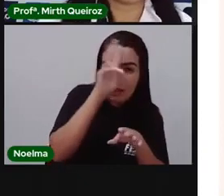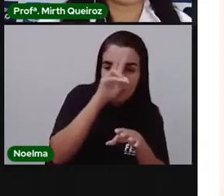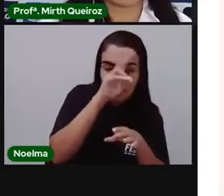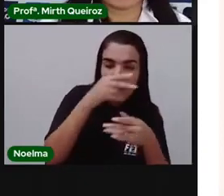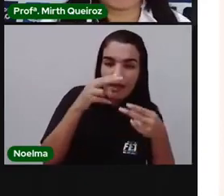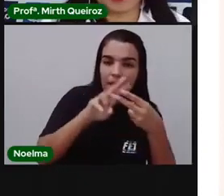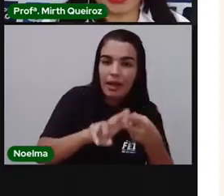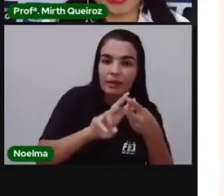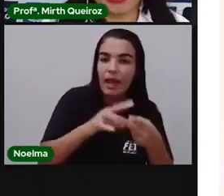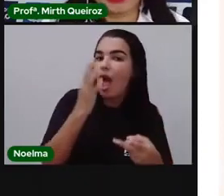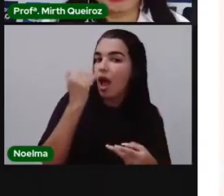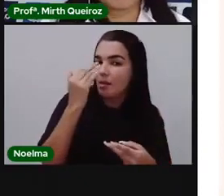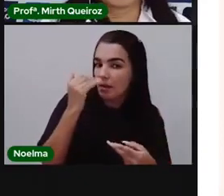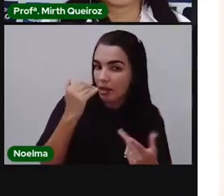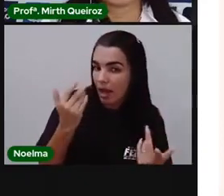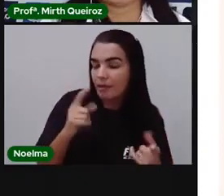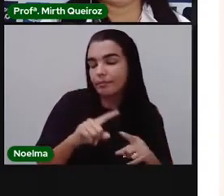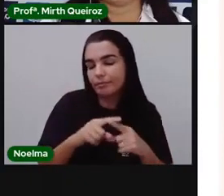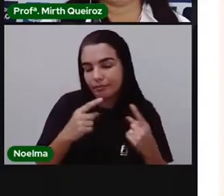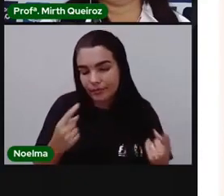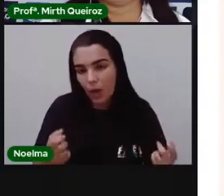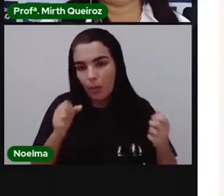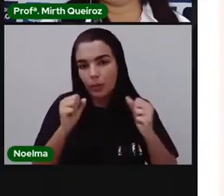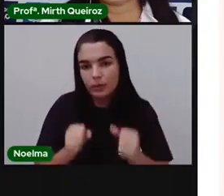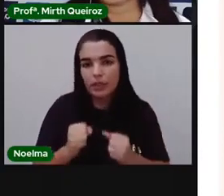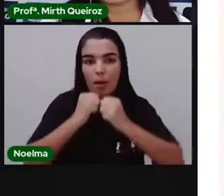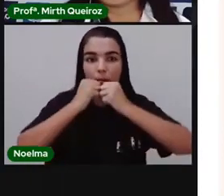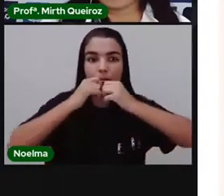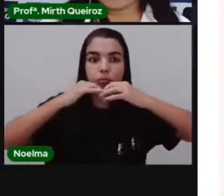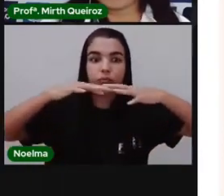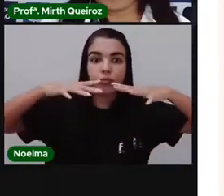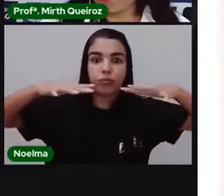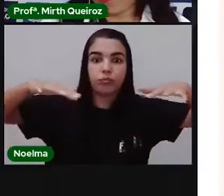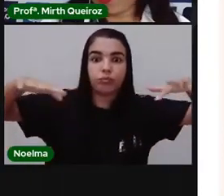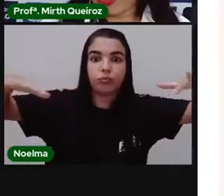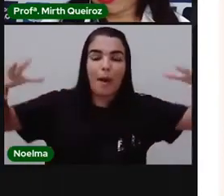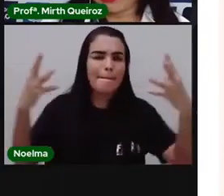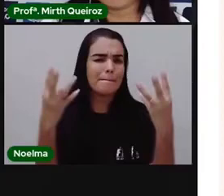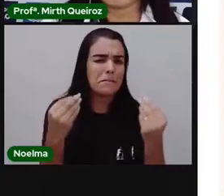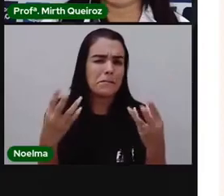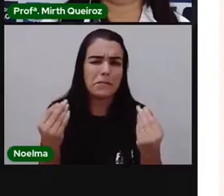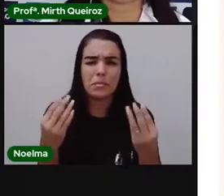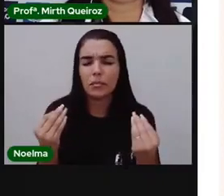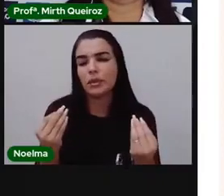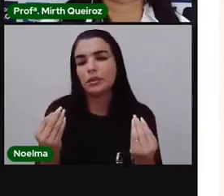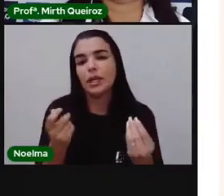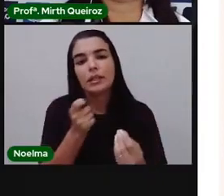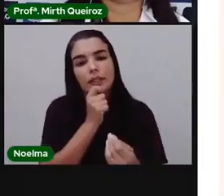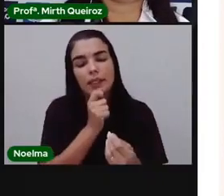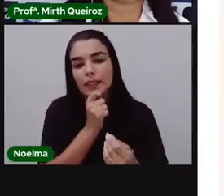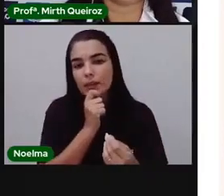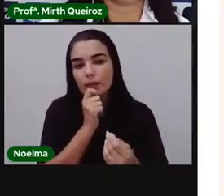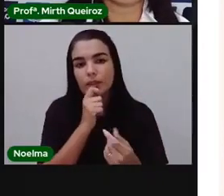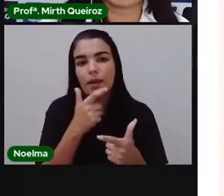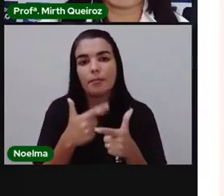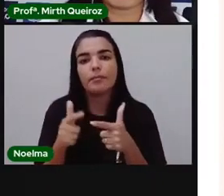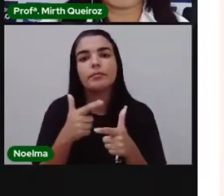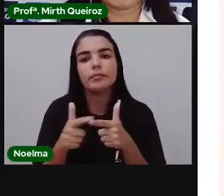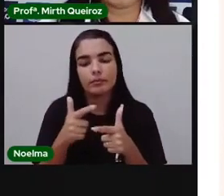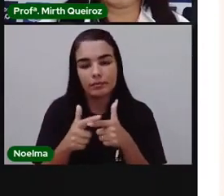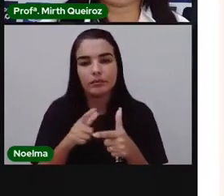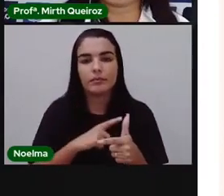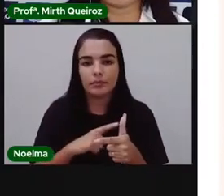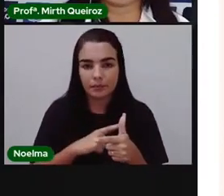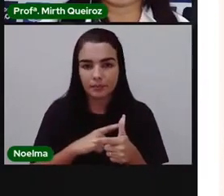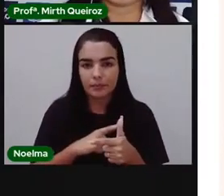servem de alimento para ela poderia haver uma superpopulação, né? E aí trazer problemas para a